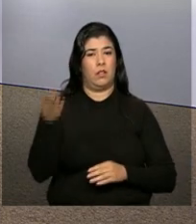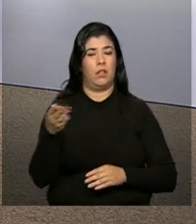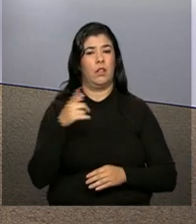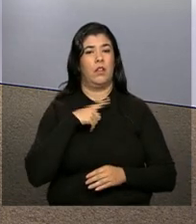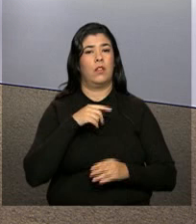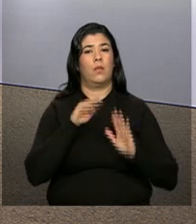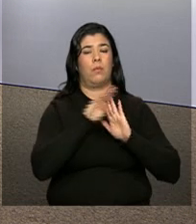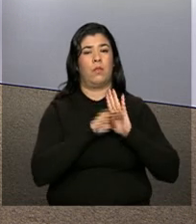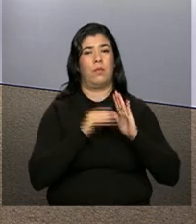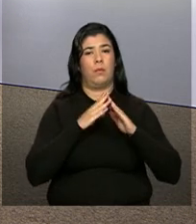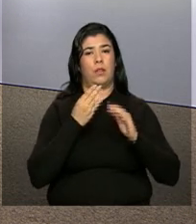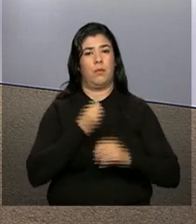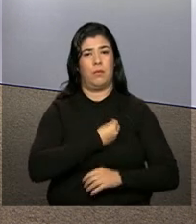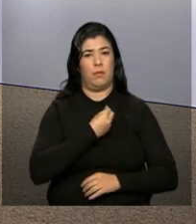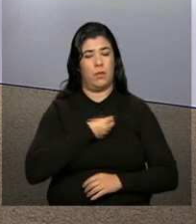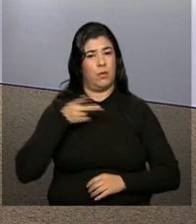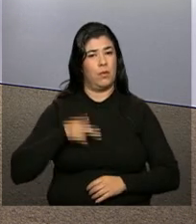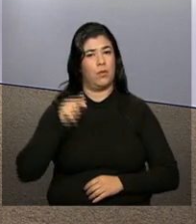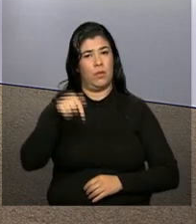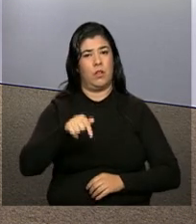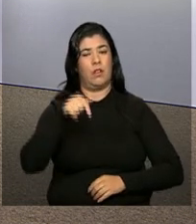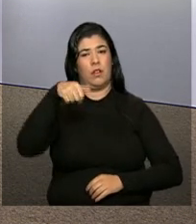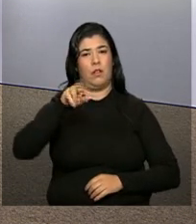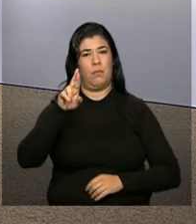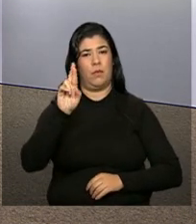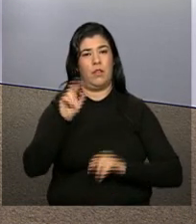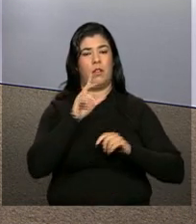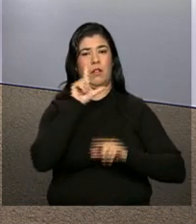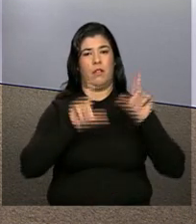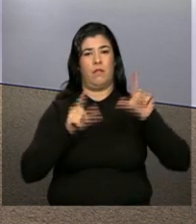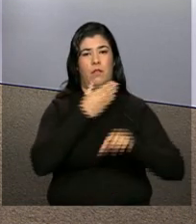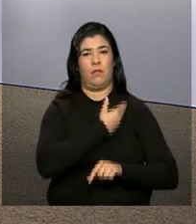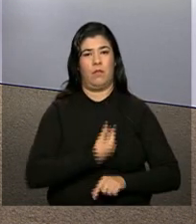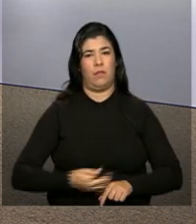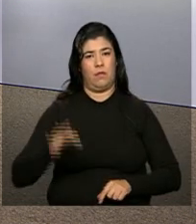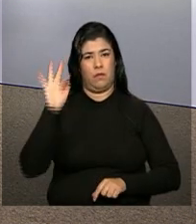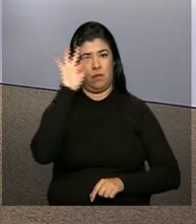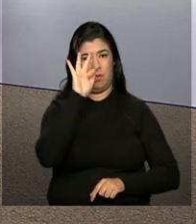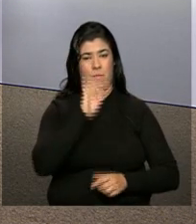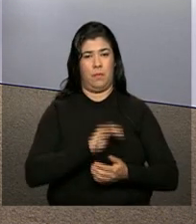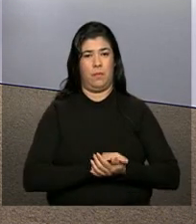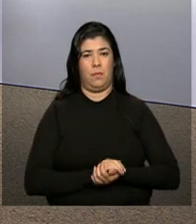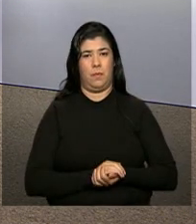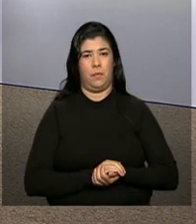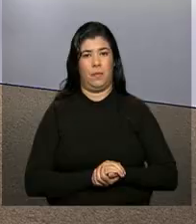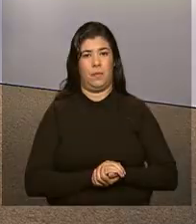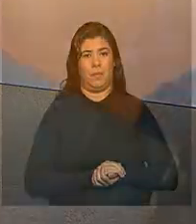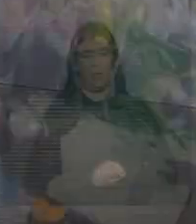do Minha Casa Minha Vida. Continue com a gente, NBR, a TV do Governo Federal.